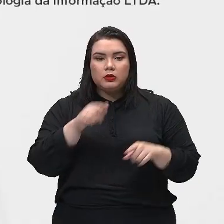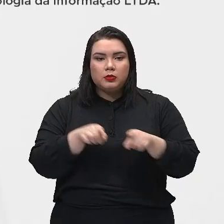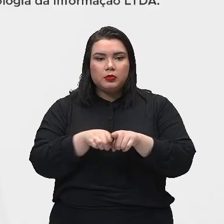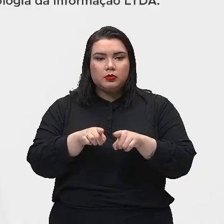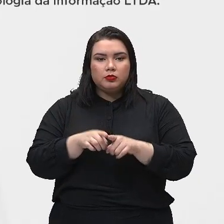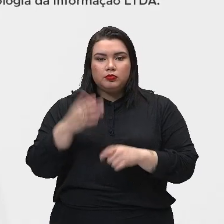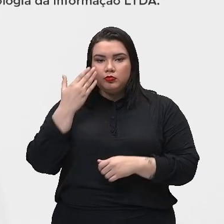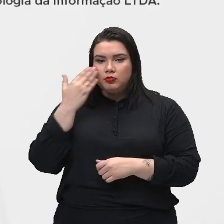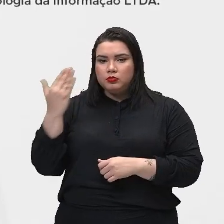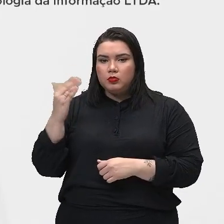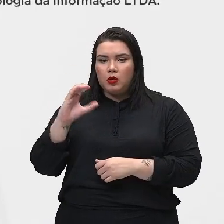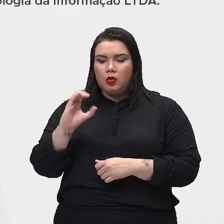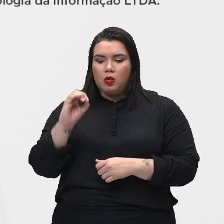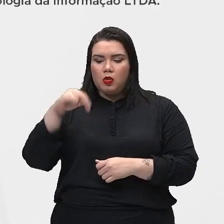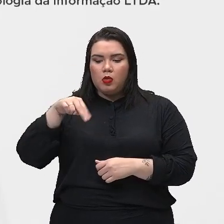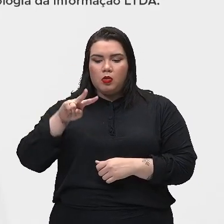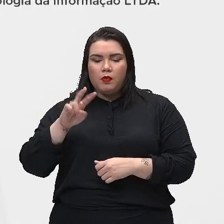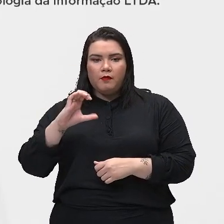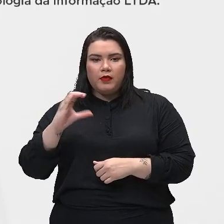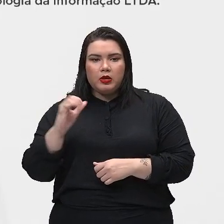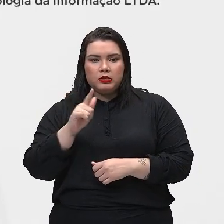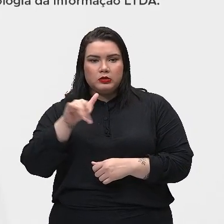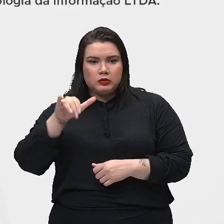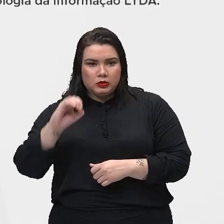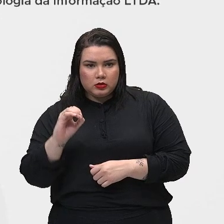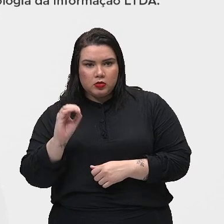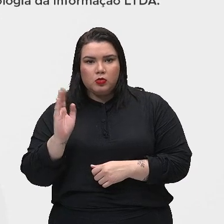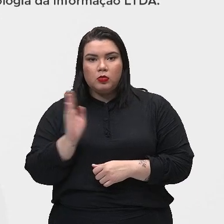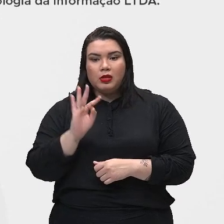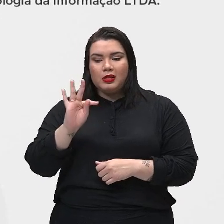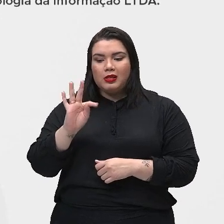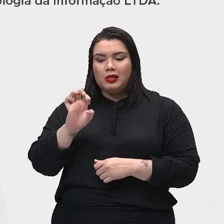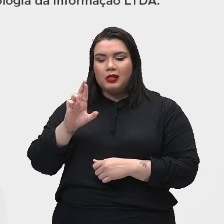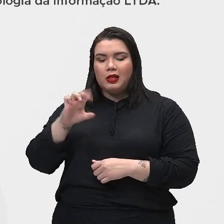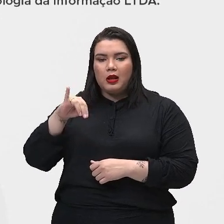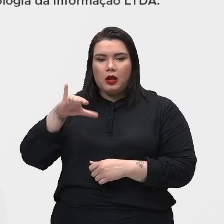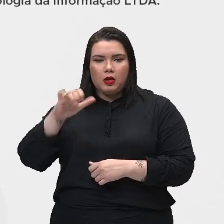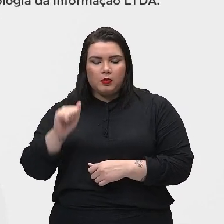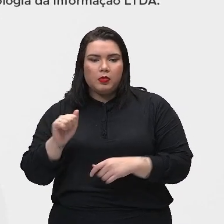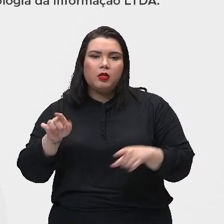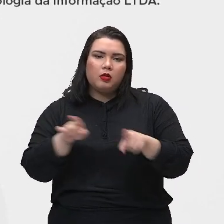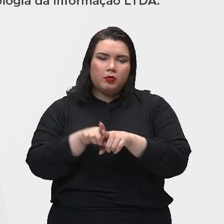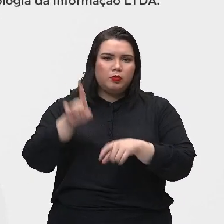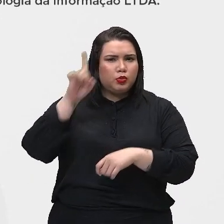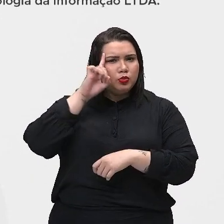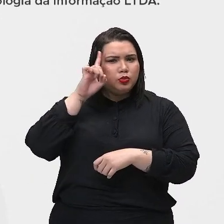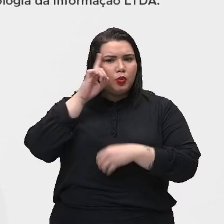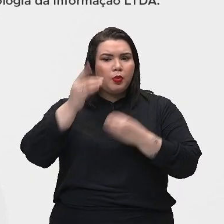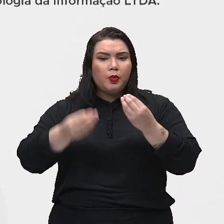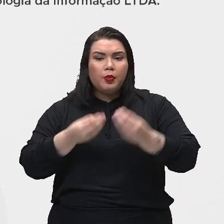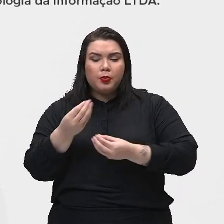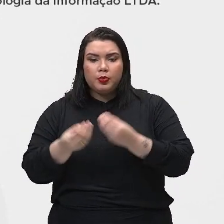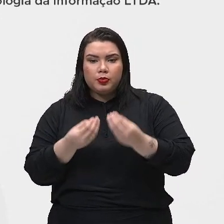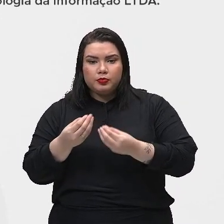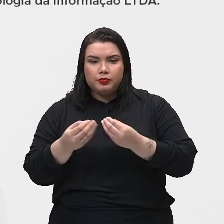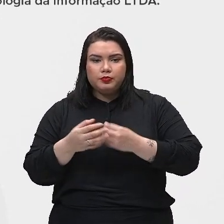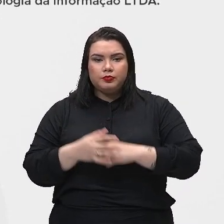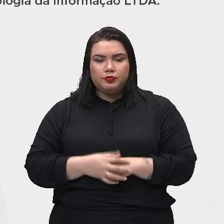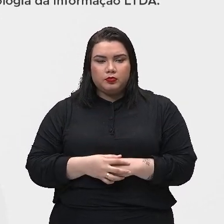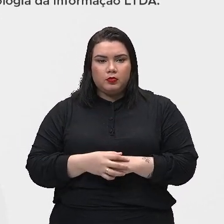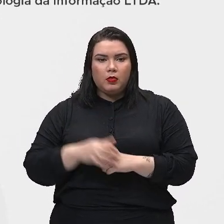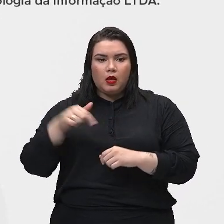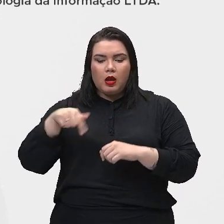convecção térmica, também ocorre no nosso dia a dia, tá? Nos líquidos e nos